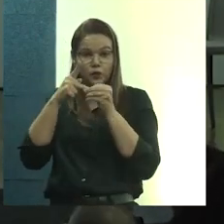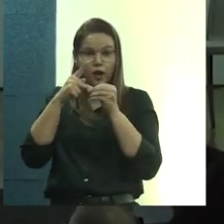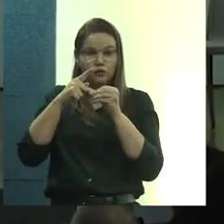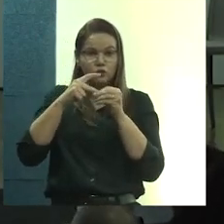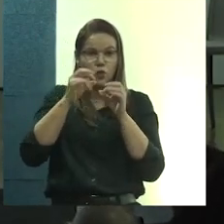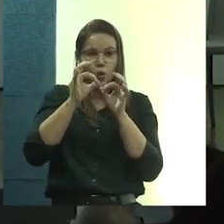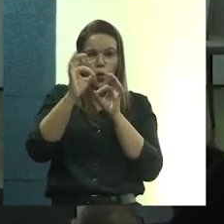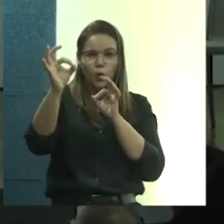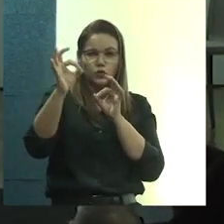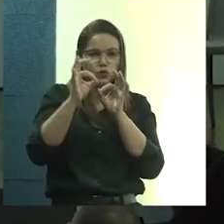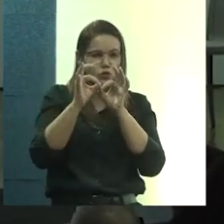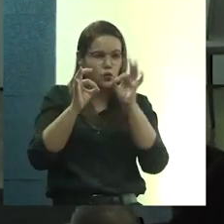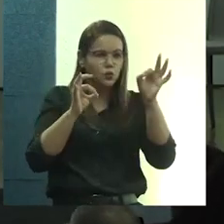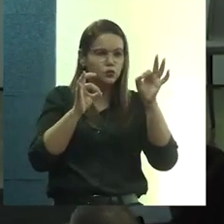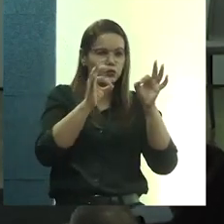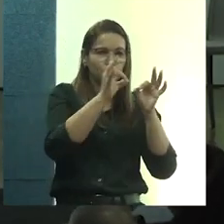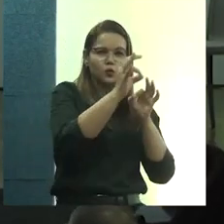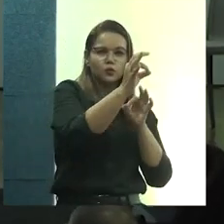Então, a ideia